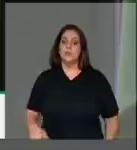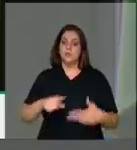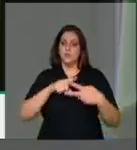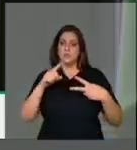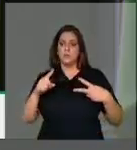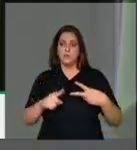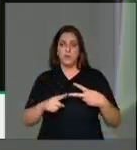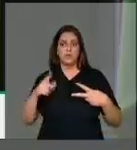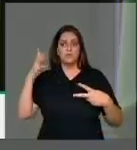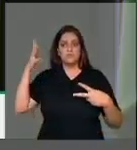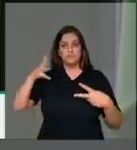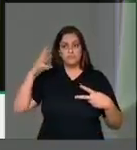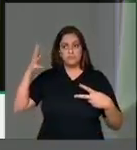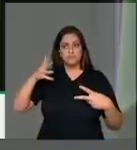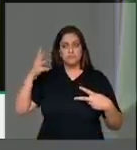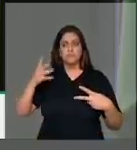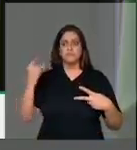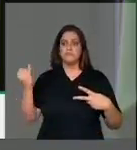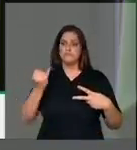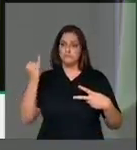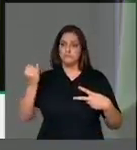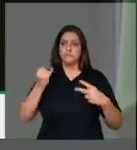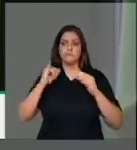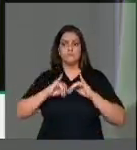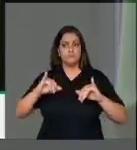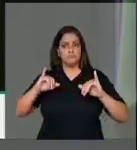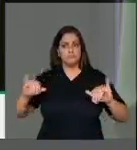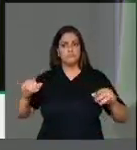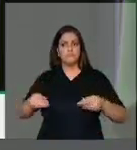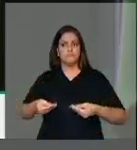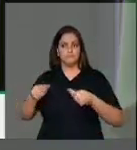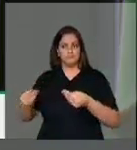principalmente esse discurso da Confederação Nacional dos Cartórios. Obrigado, presidente.